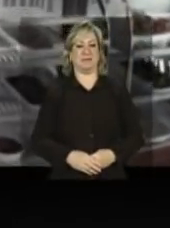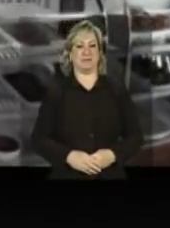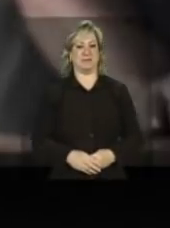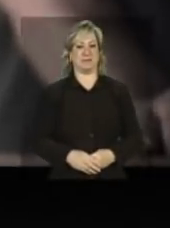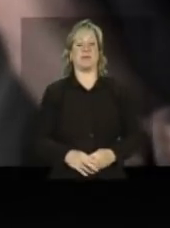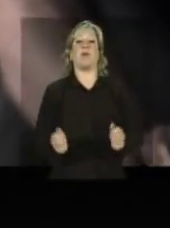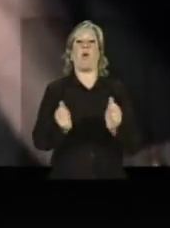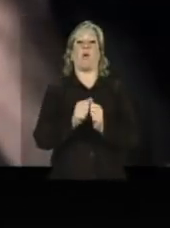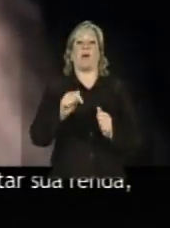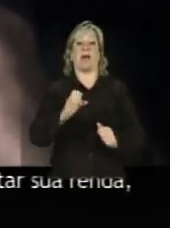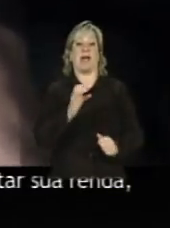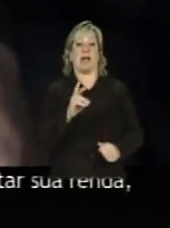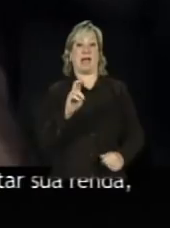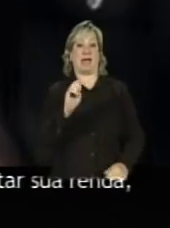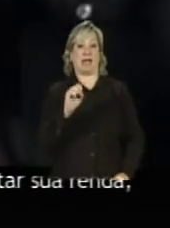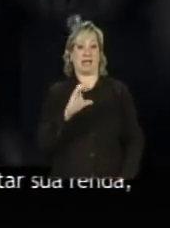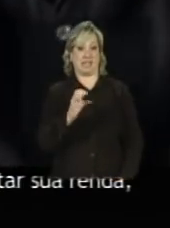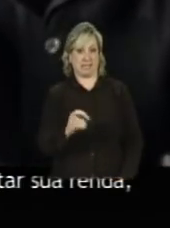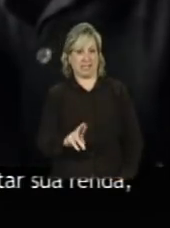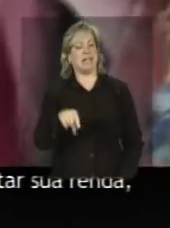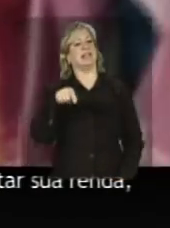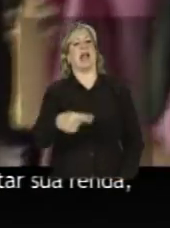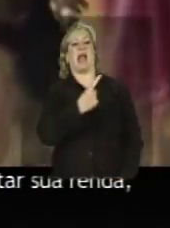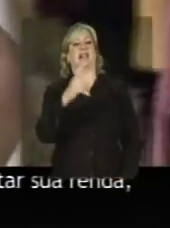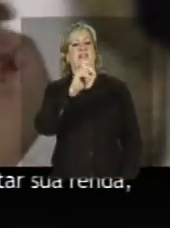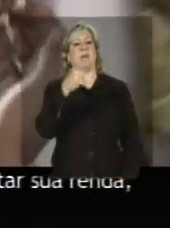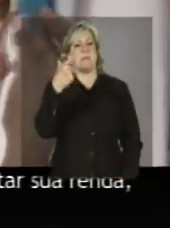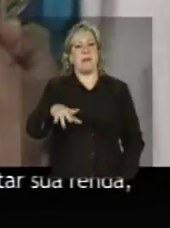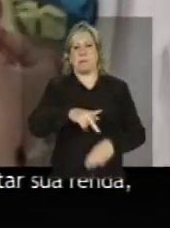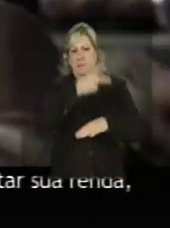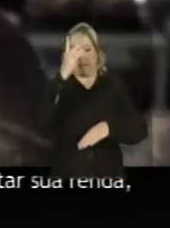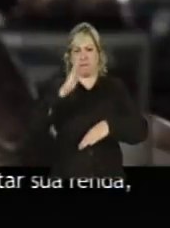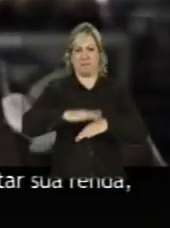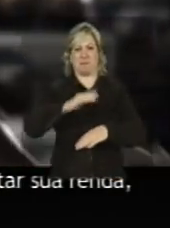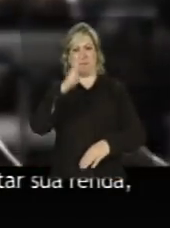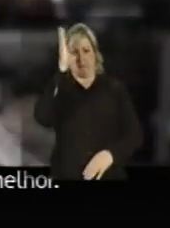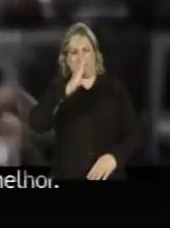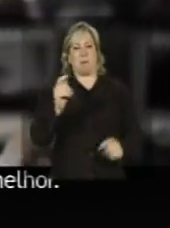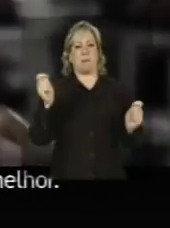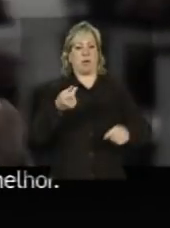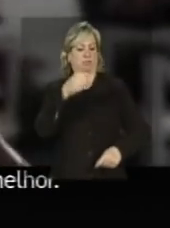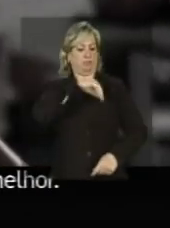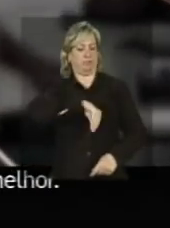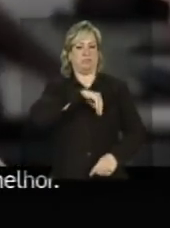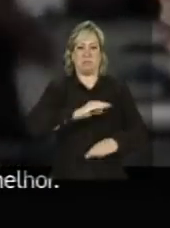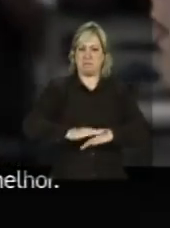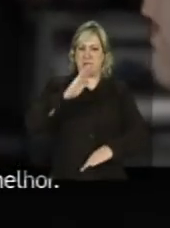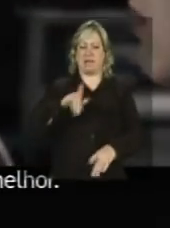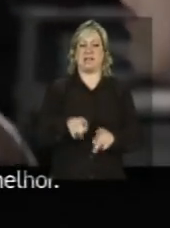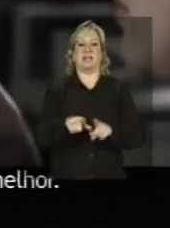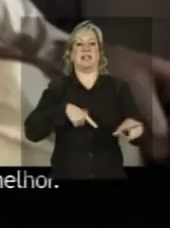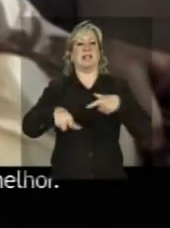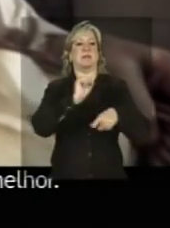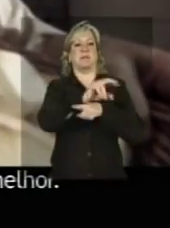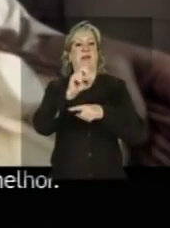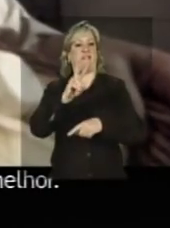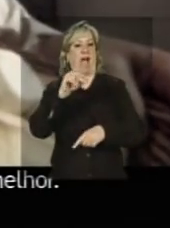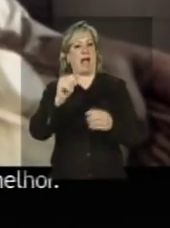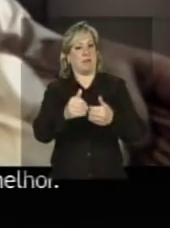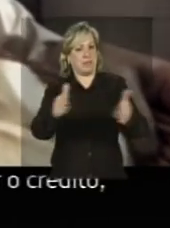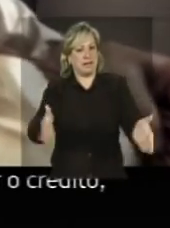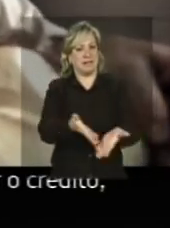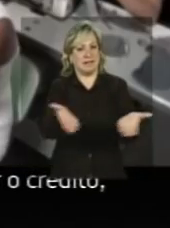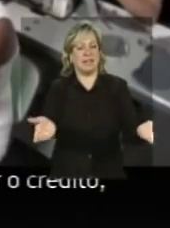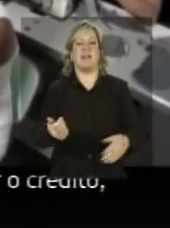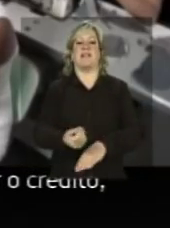Com o Crescer, cada vez mais brasileiros poderão aumentar sua renda, gerar emprego e ter uma vida melhor.